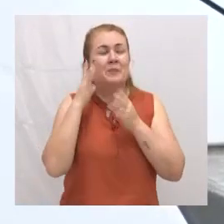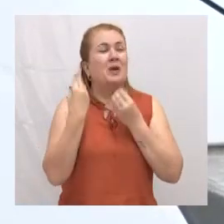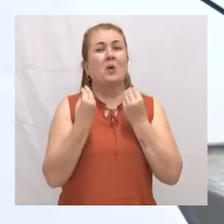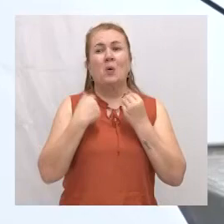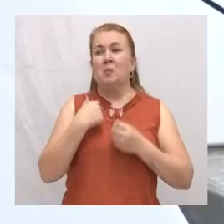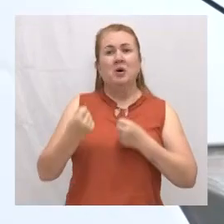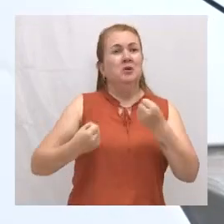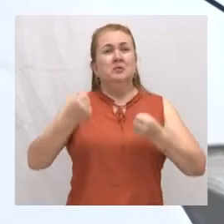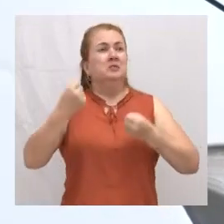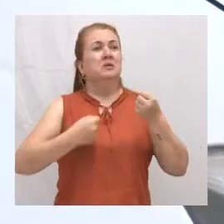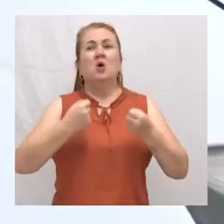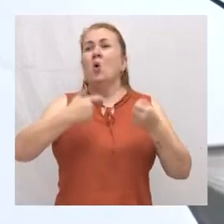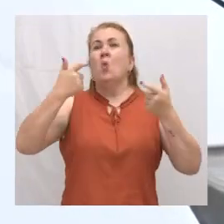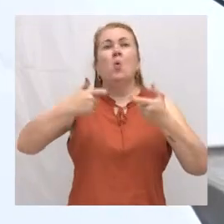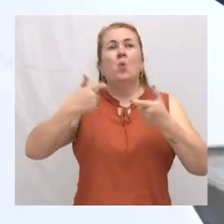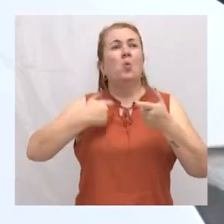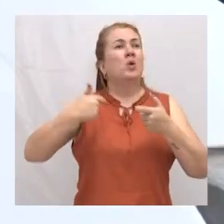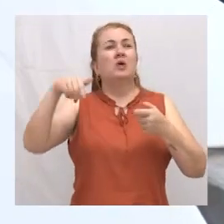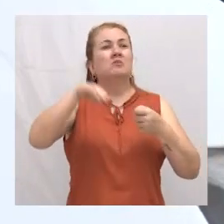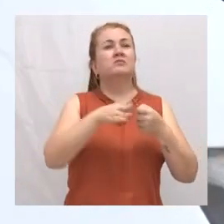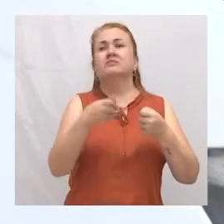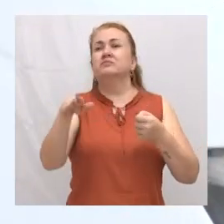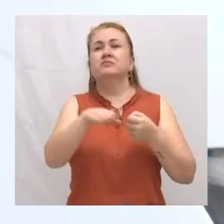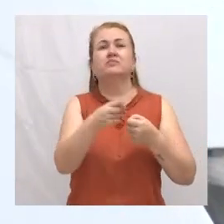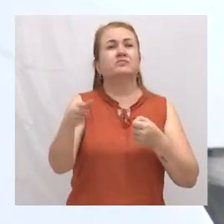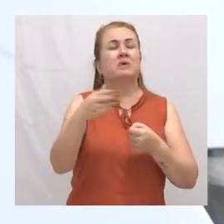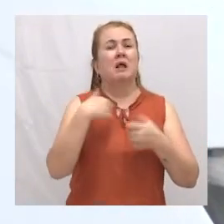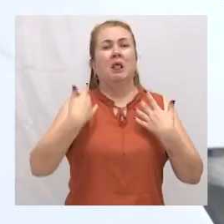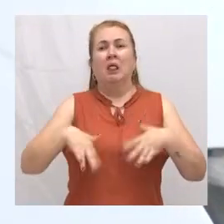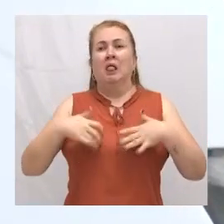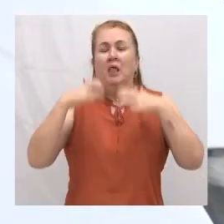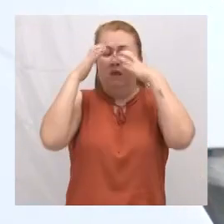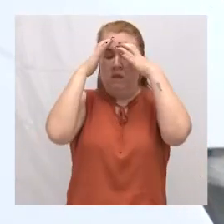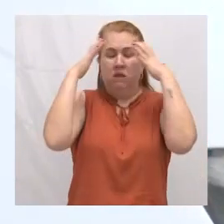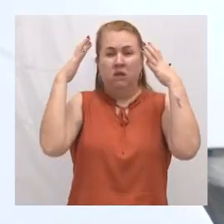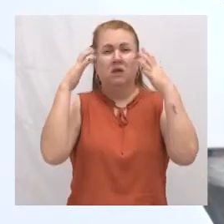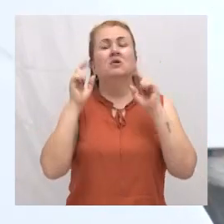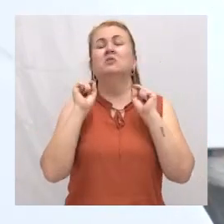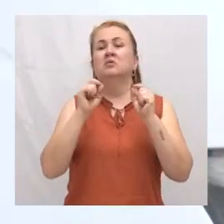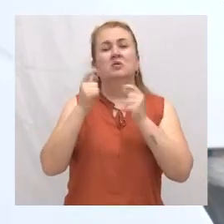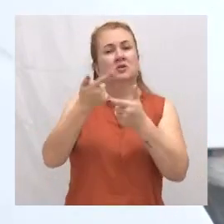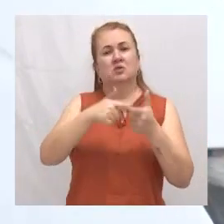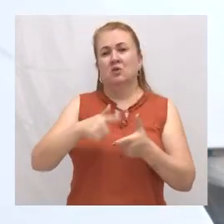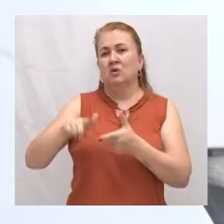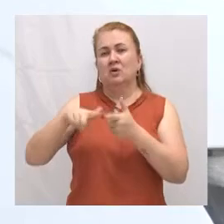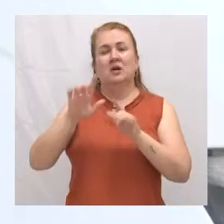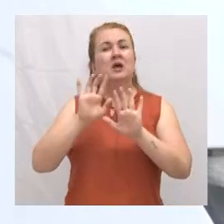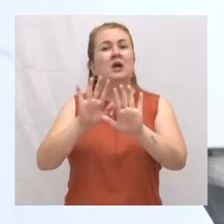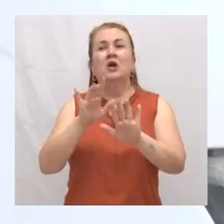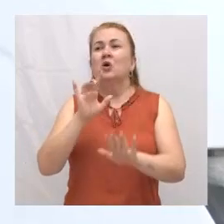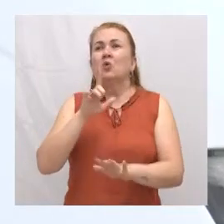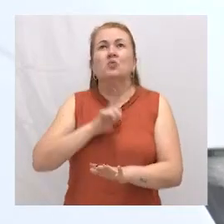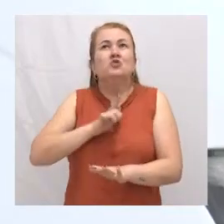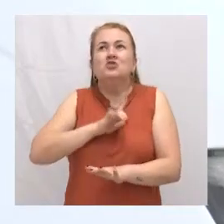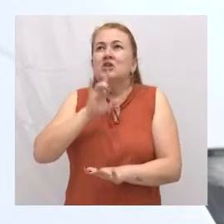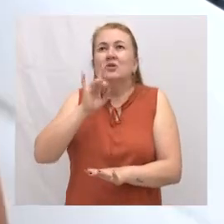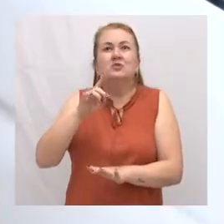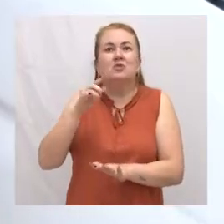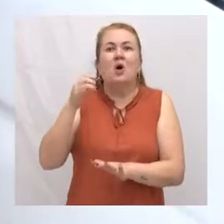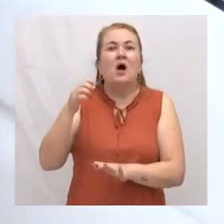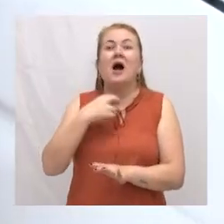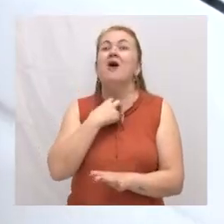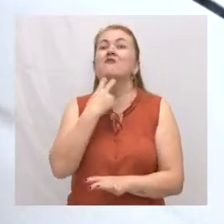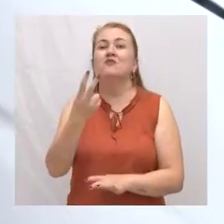estava dirigindo, eu não sabia o lugar que eu estava passando. Então era um caos enorme. E eu tinha só a voz da Cris me guiando.